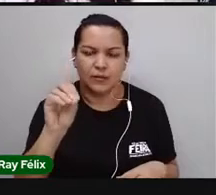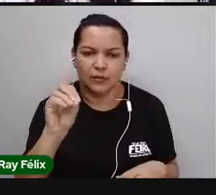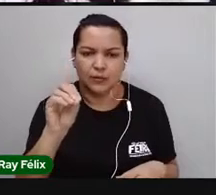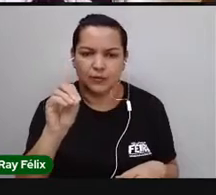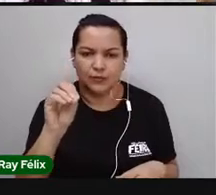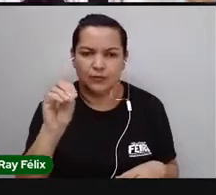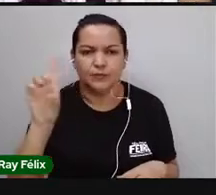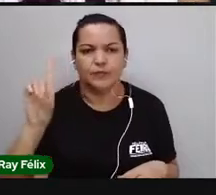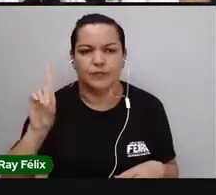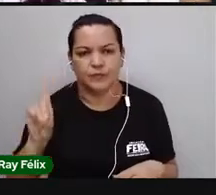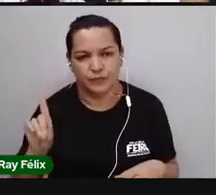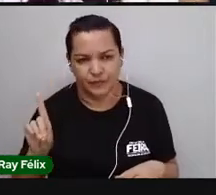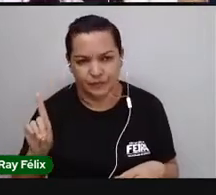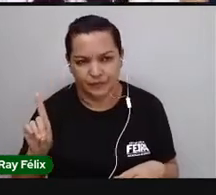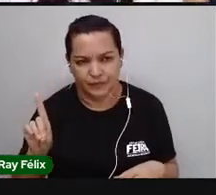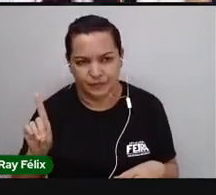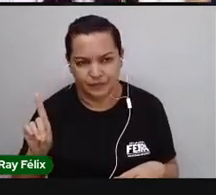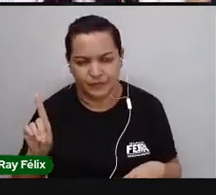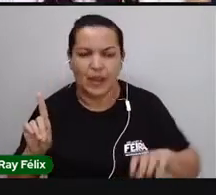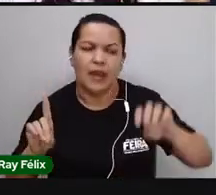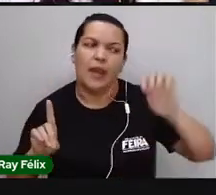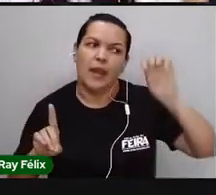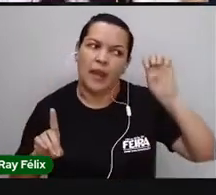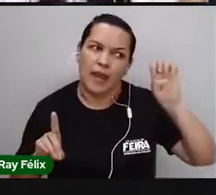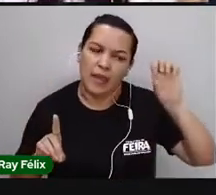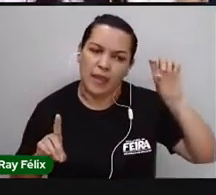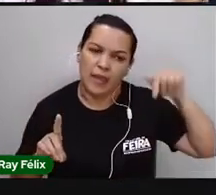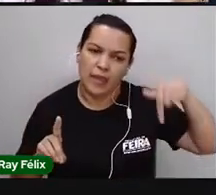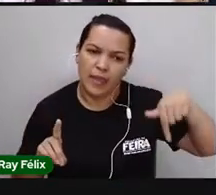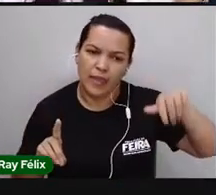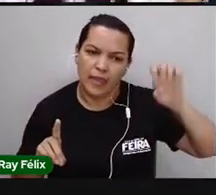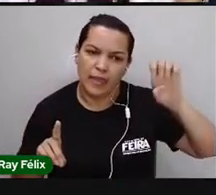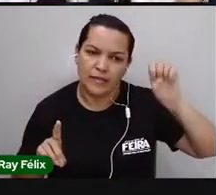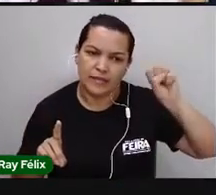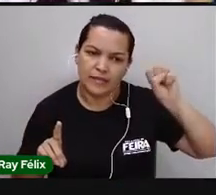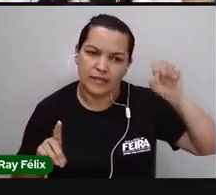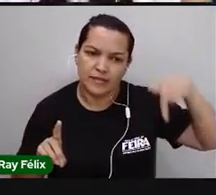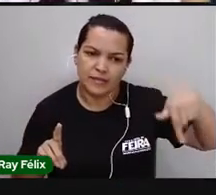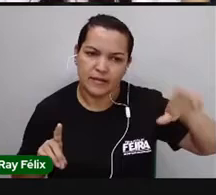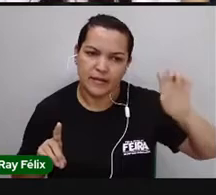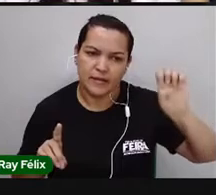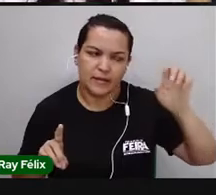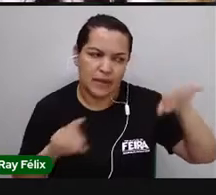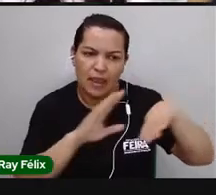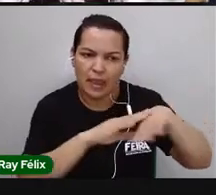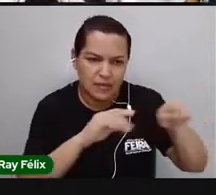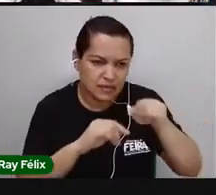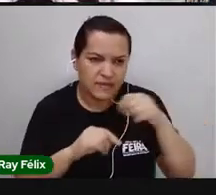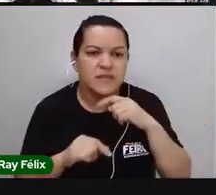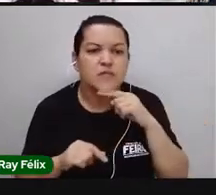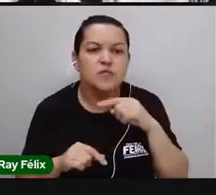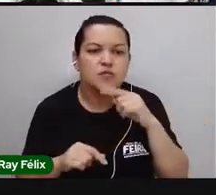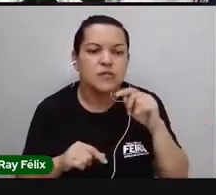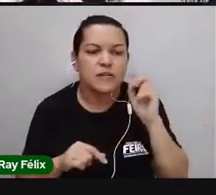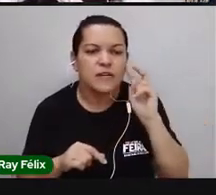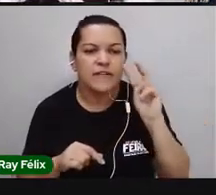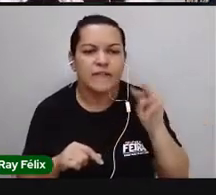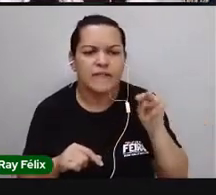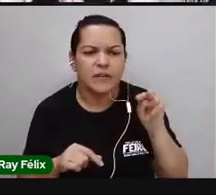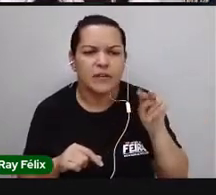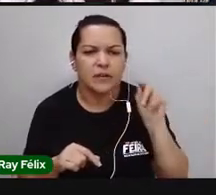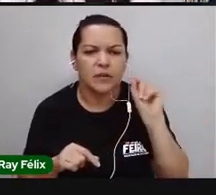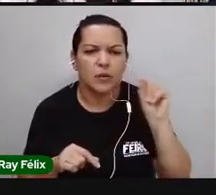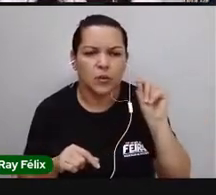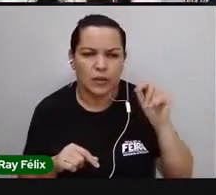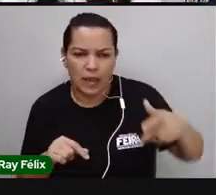esquerdo, normalmente a mão que a gente não escreve, né? O lado esquerdo, aqui, logo abaixo